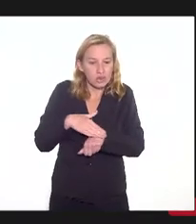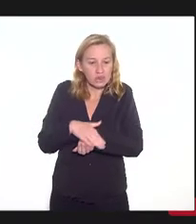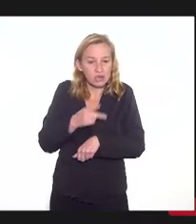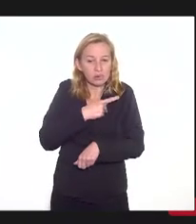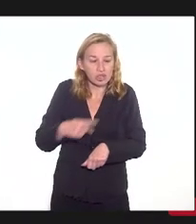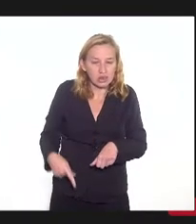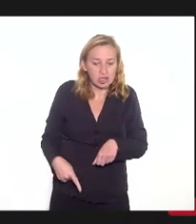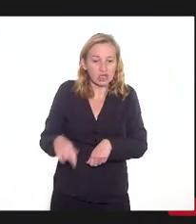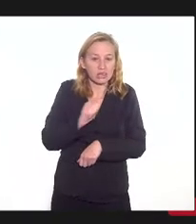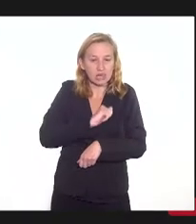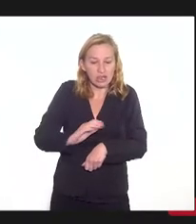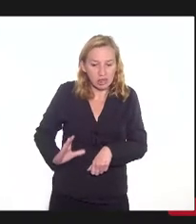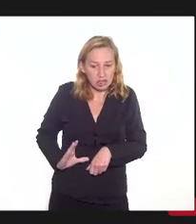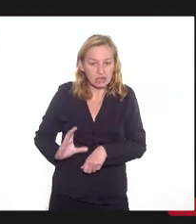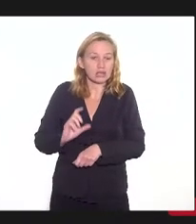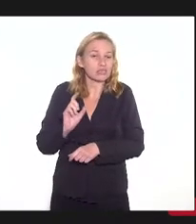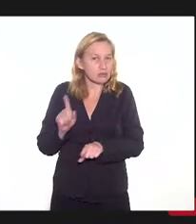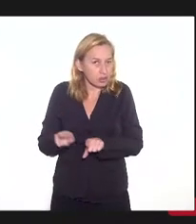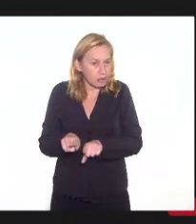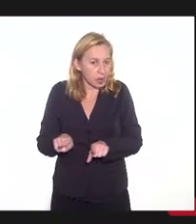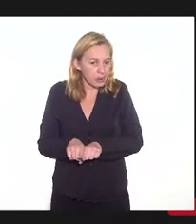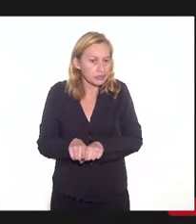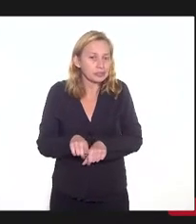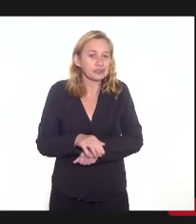Assembleia também, André Siciliano,